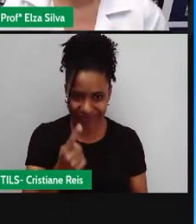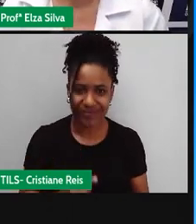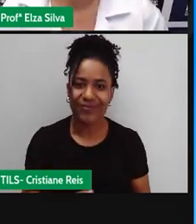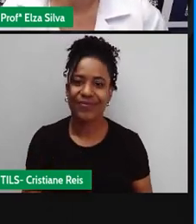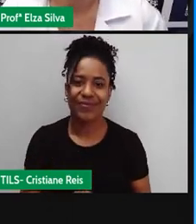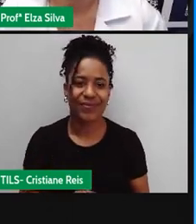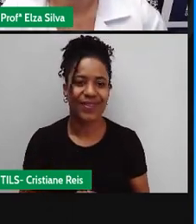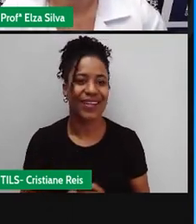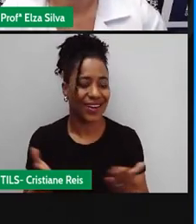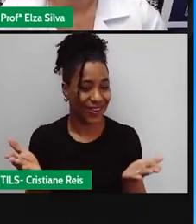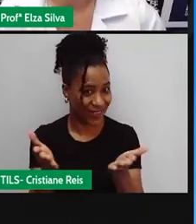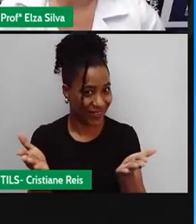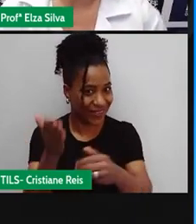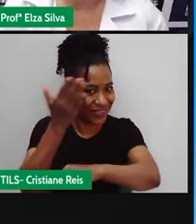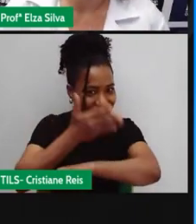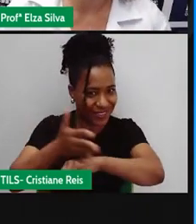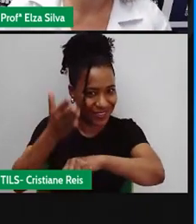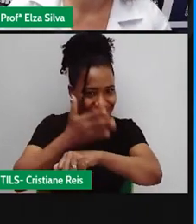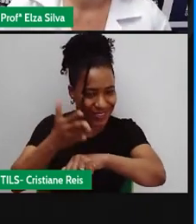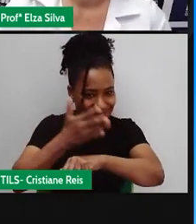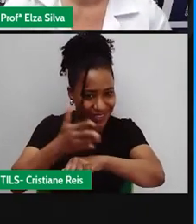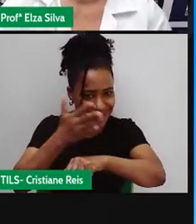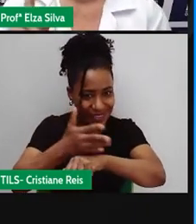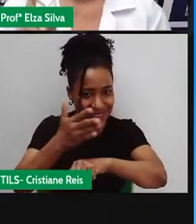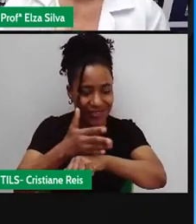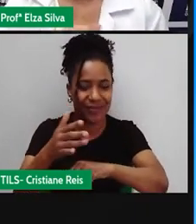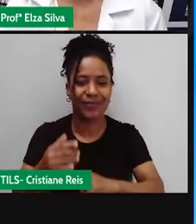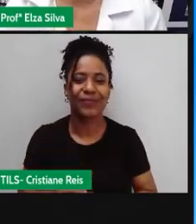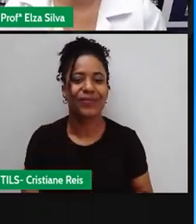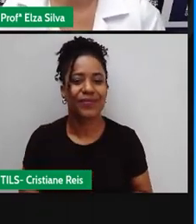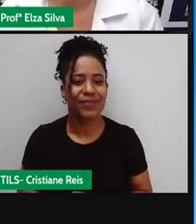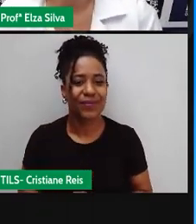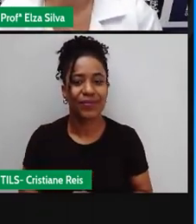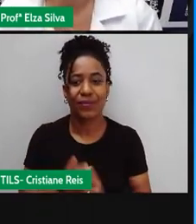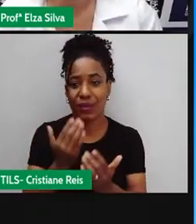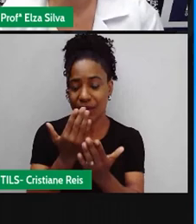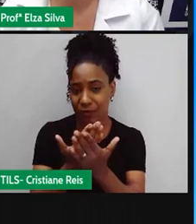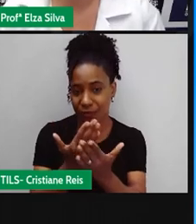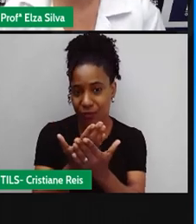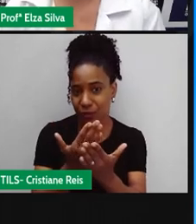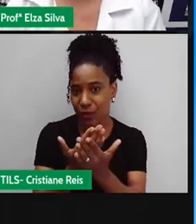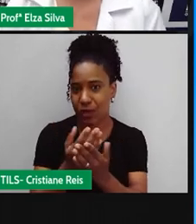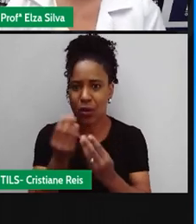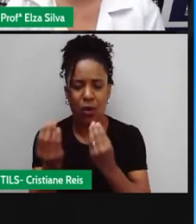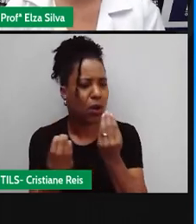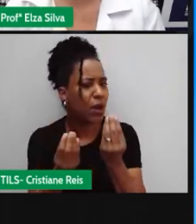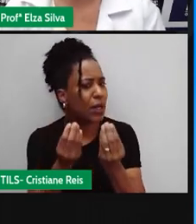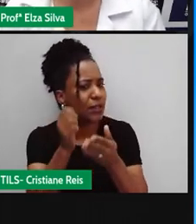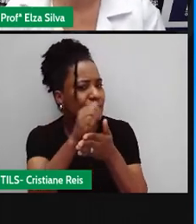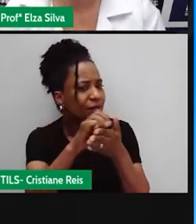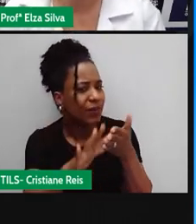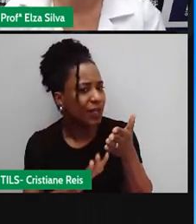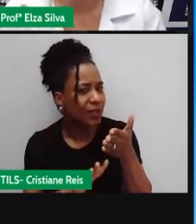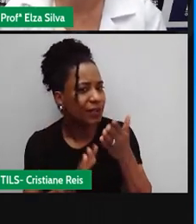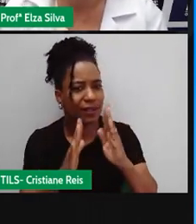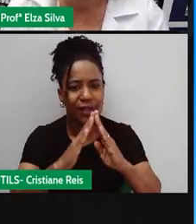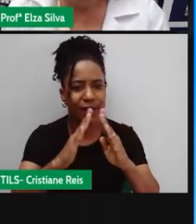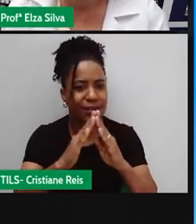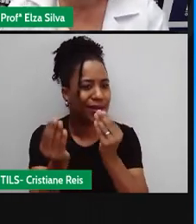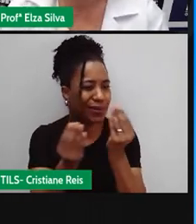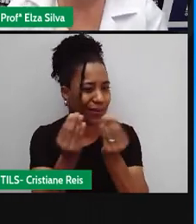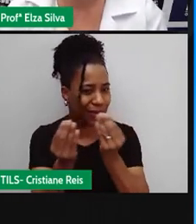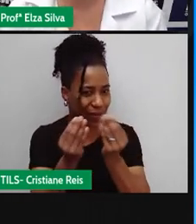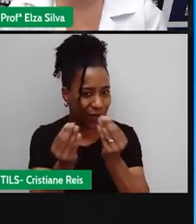Let's practice Vamos agora Estudar um pouquinho Como realizar A nossa tarefa De casa